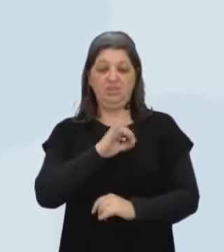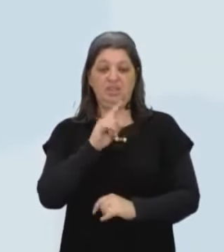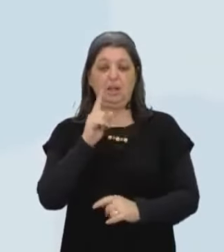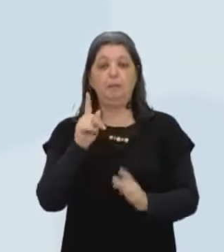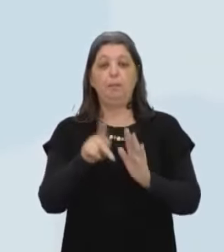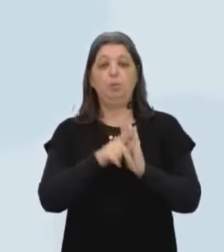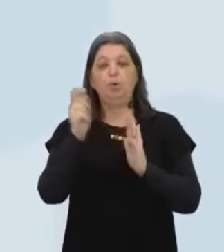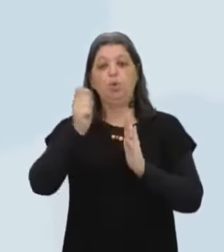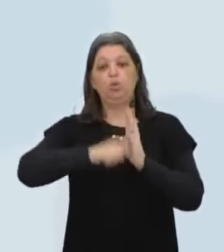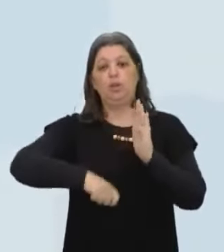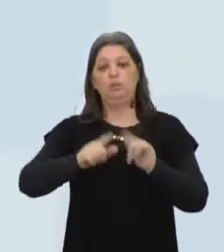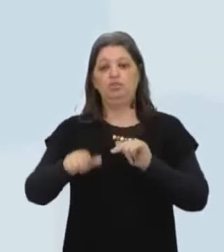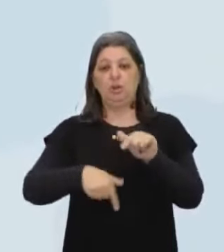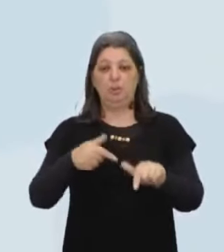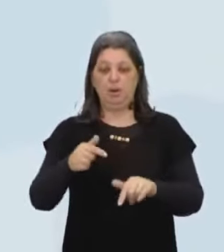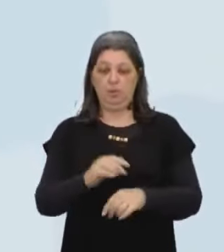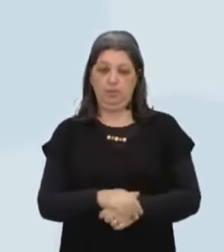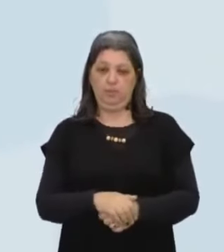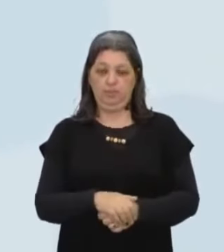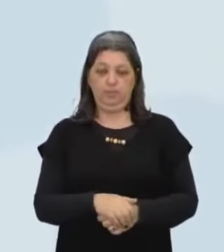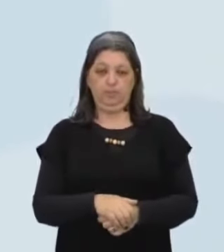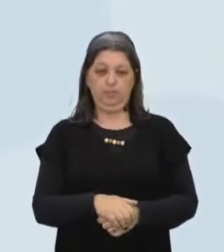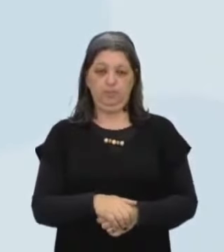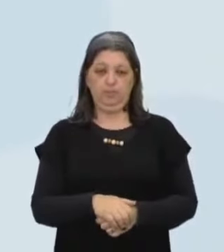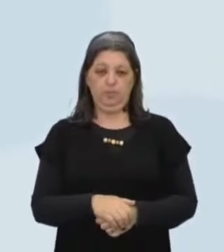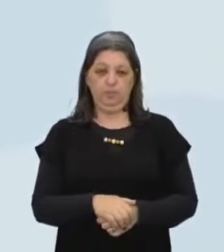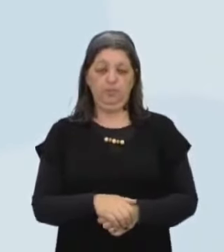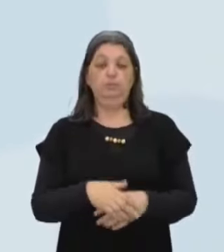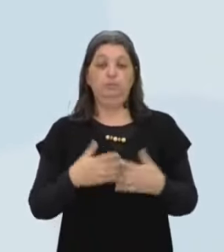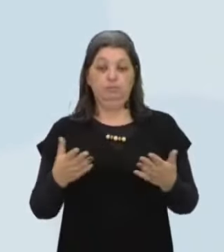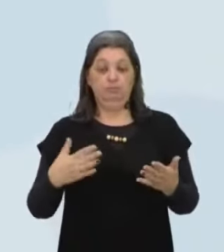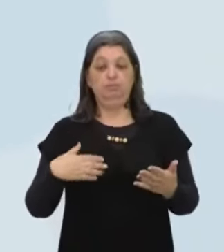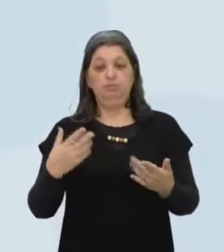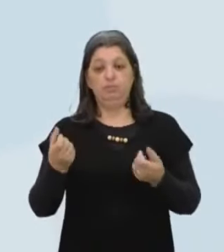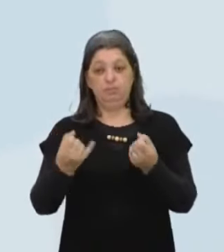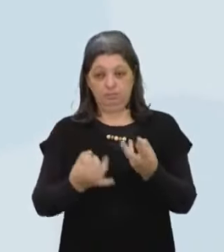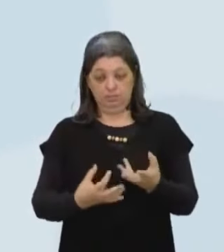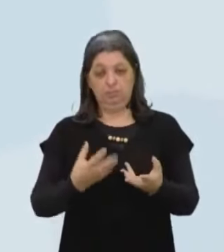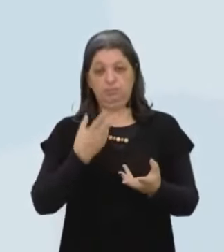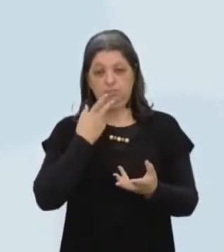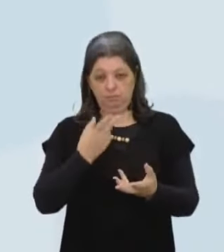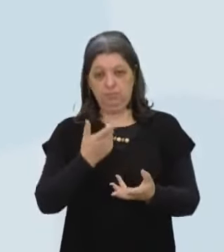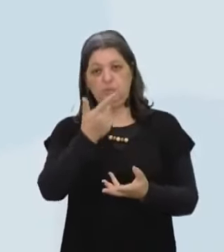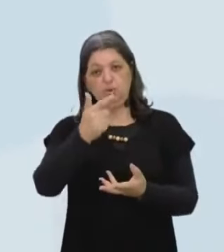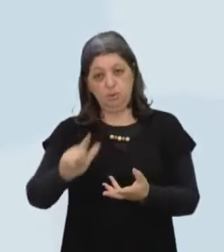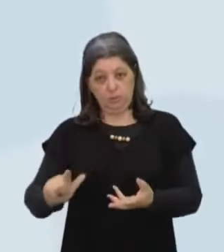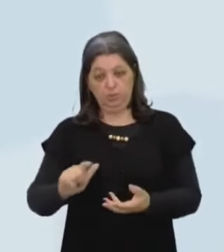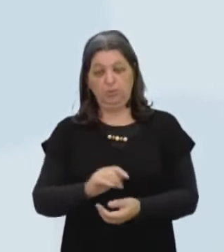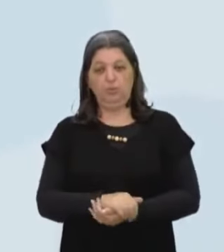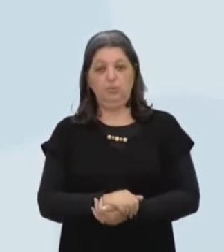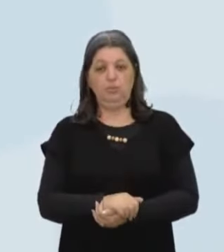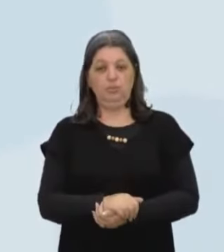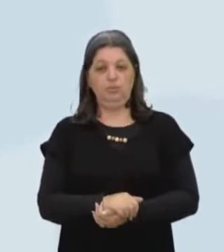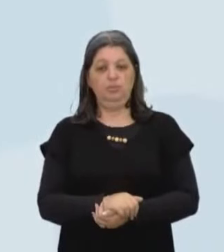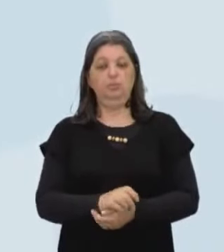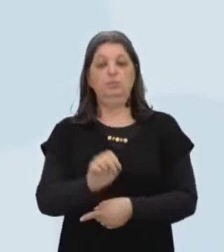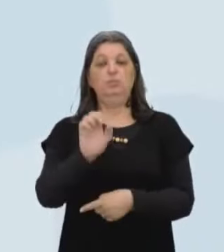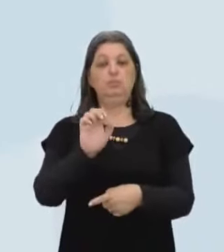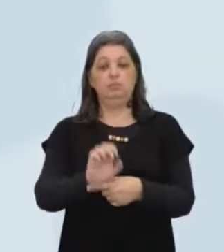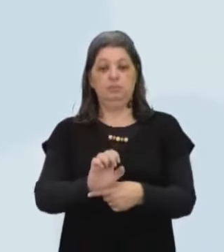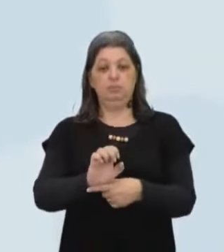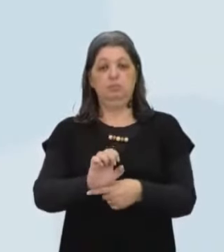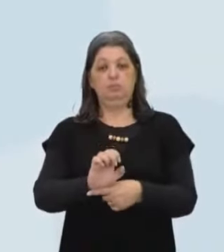serviço Ok? E aquilo que eu já falei e estou repetindo Num Estado